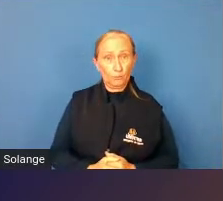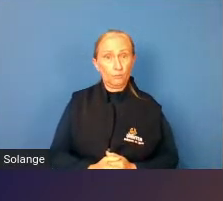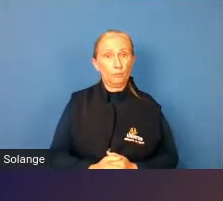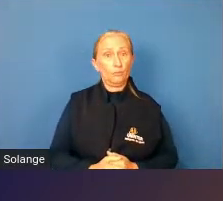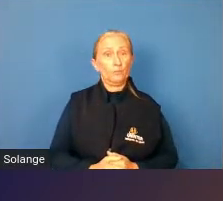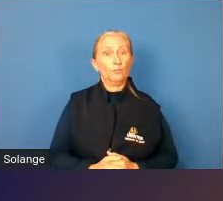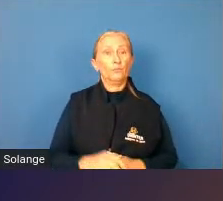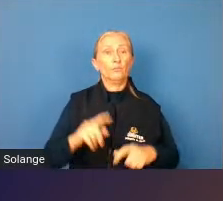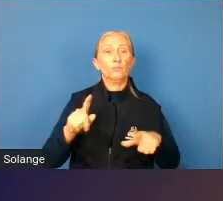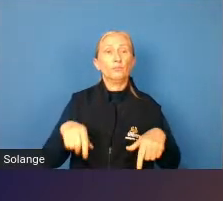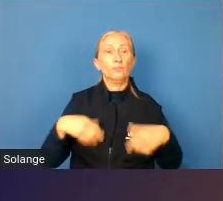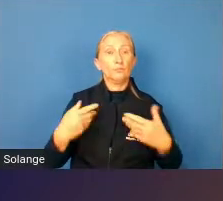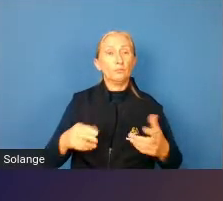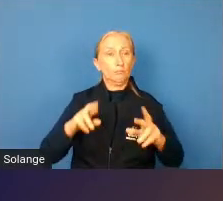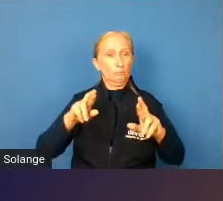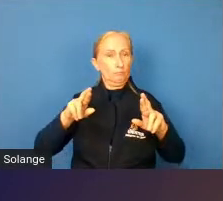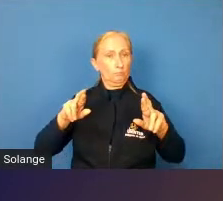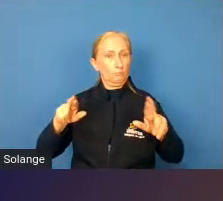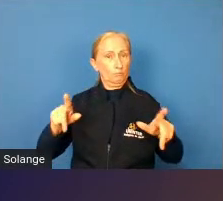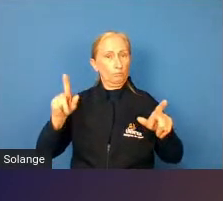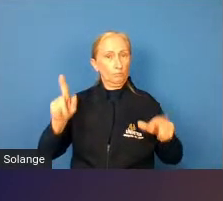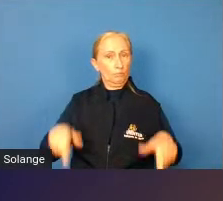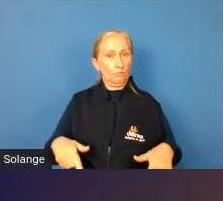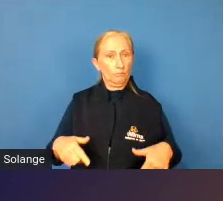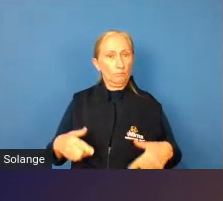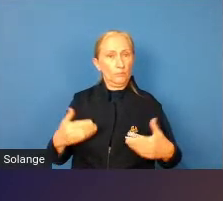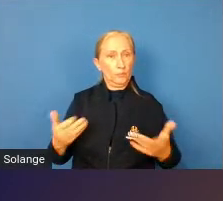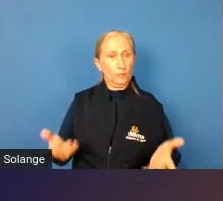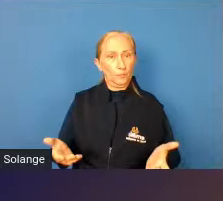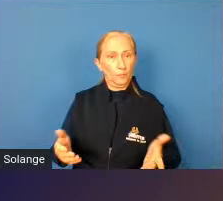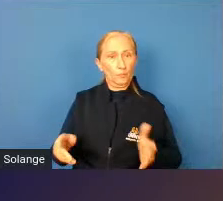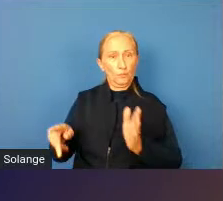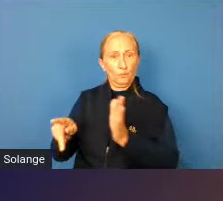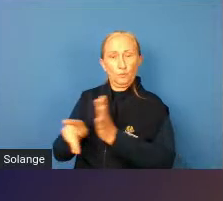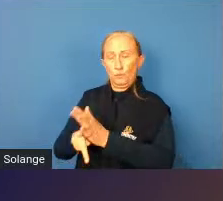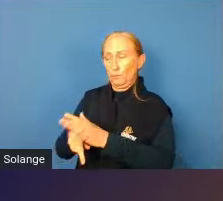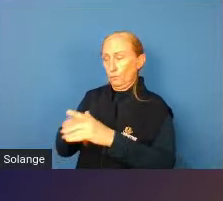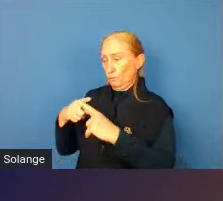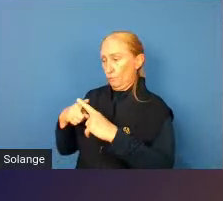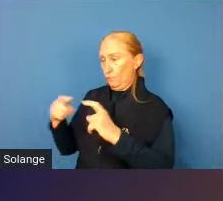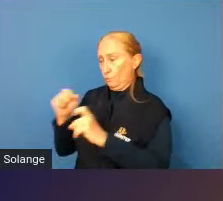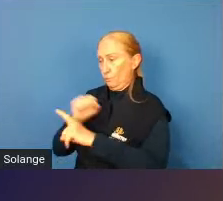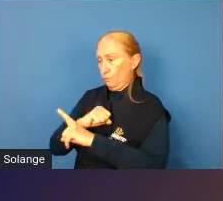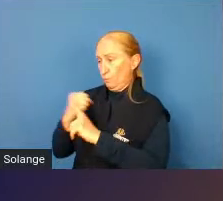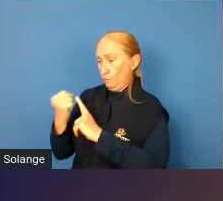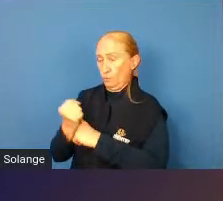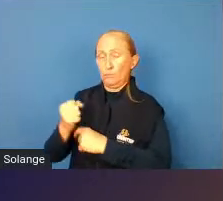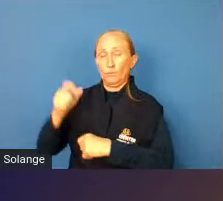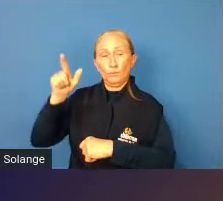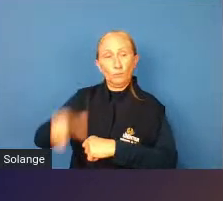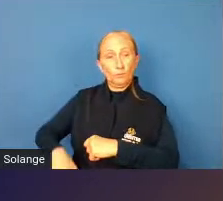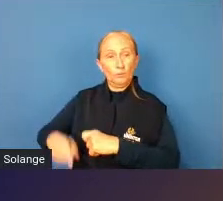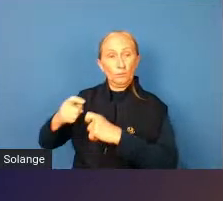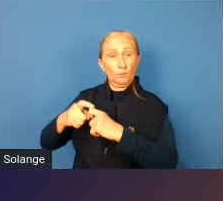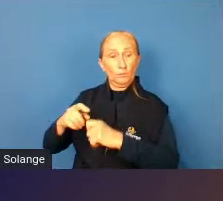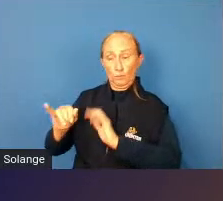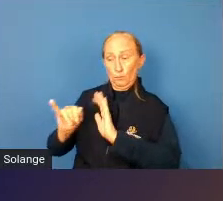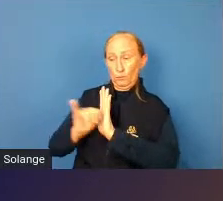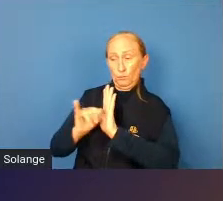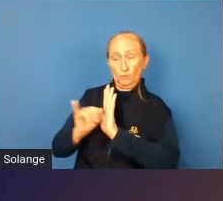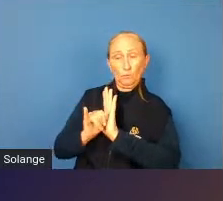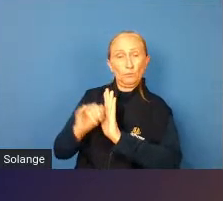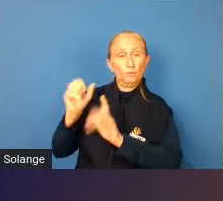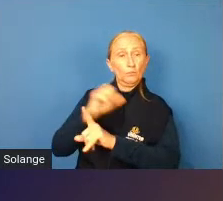Sobre a diferença médica perspectiva das ciências sociais, a médica diz que a identidade sexual é